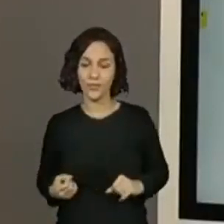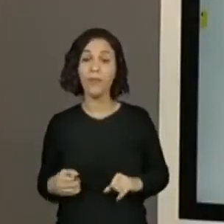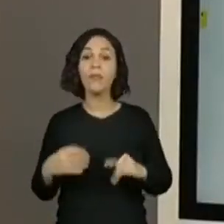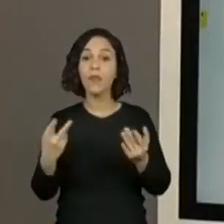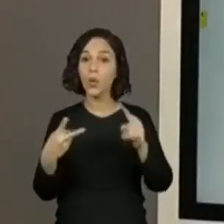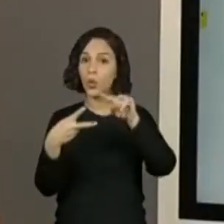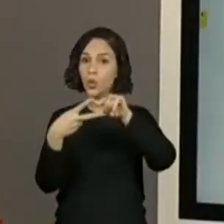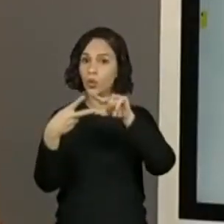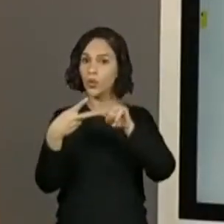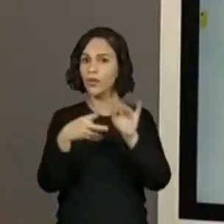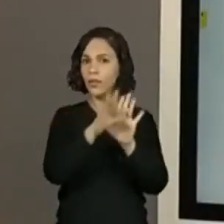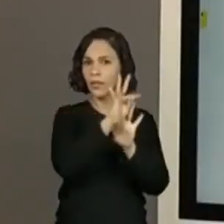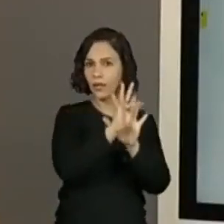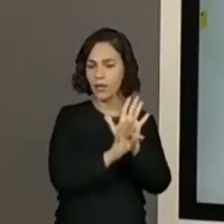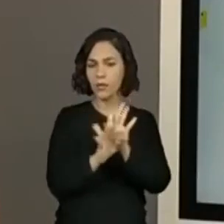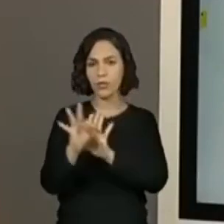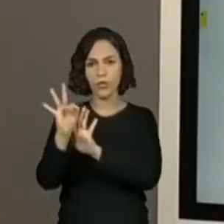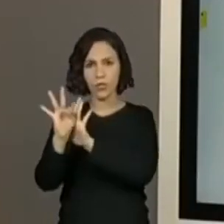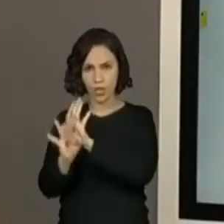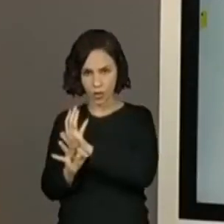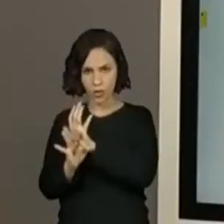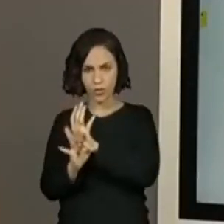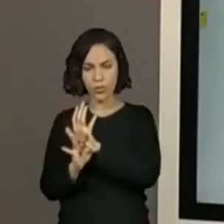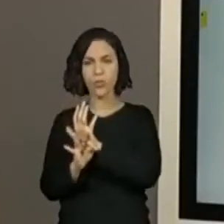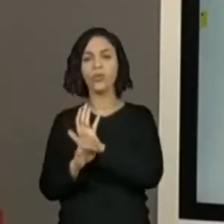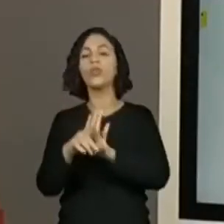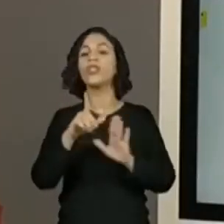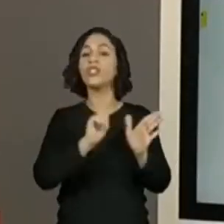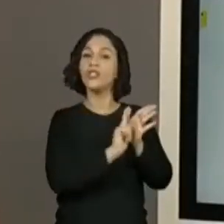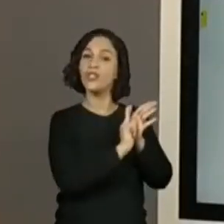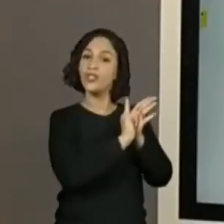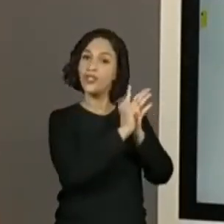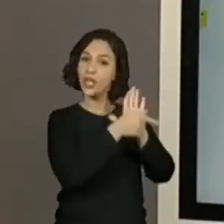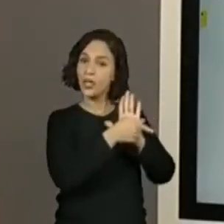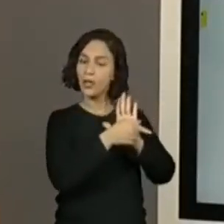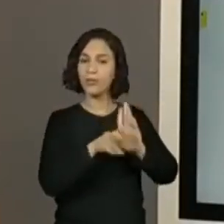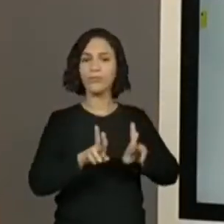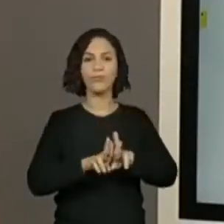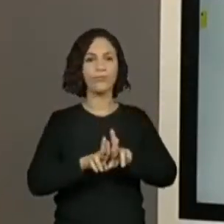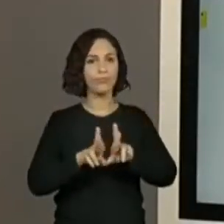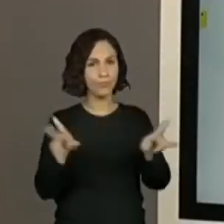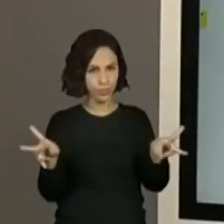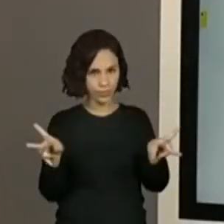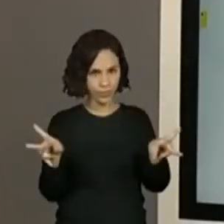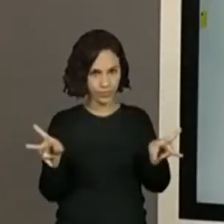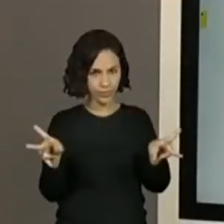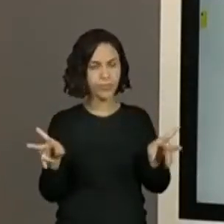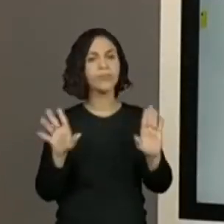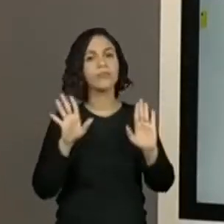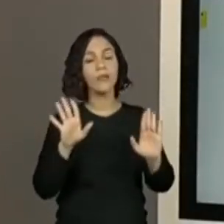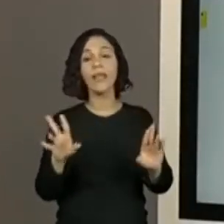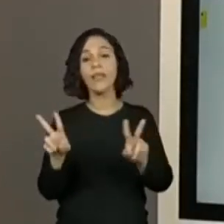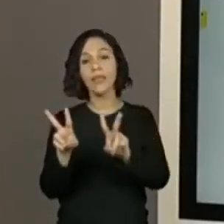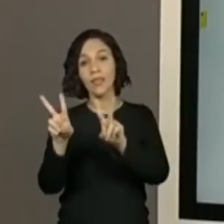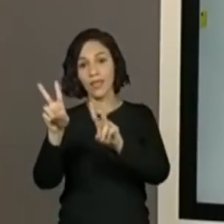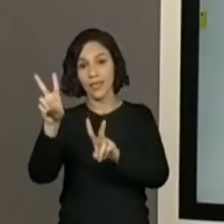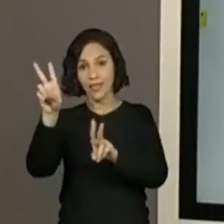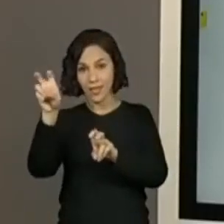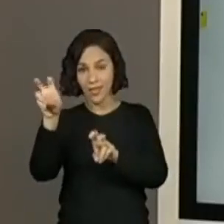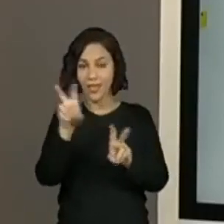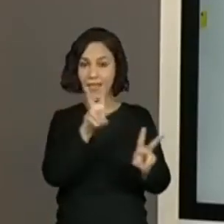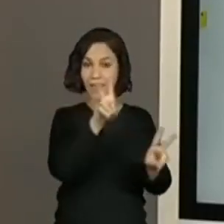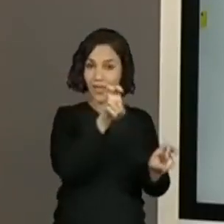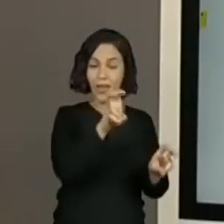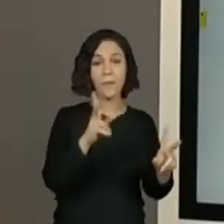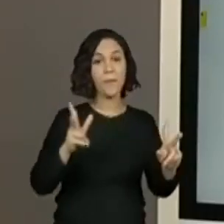textos, gêneros diferentes, mesmo tema e com finalidade diferente. As regras de